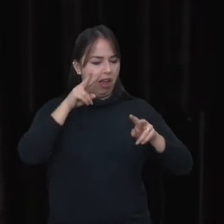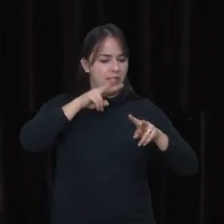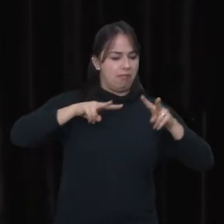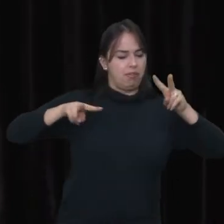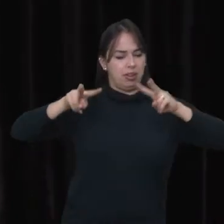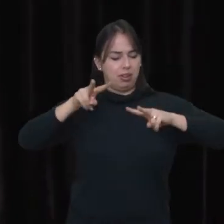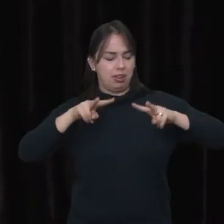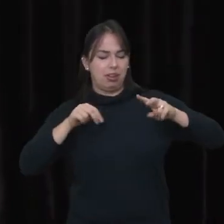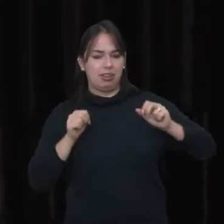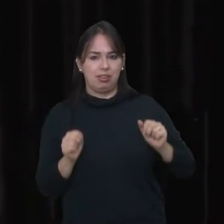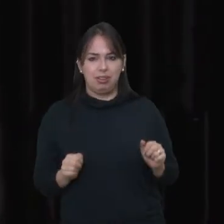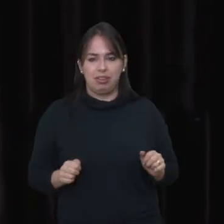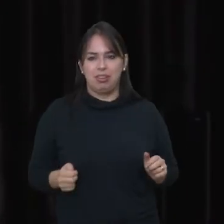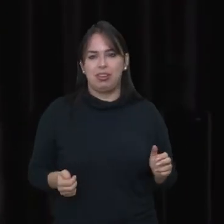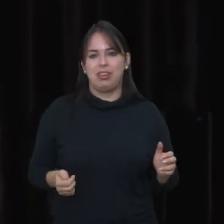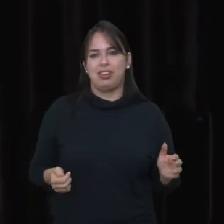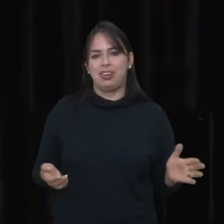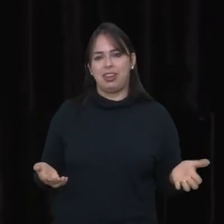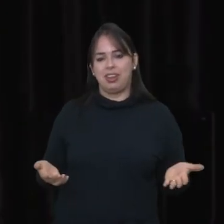Cara